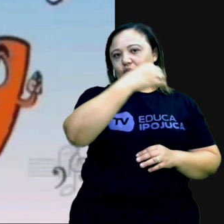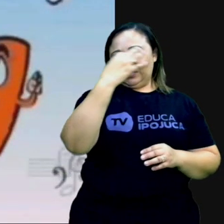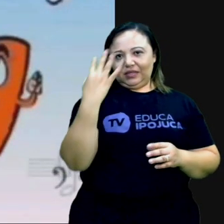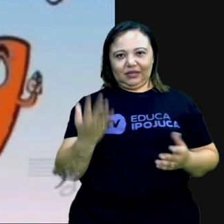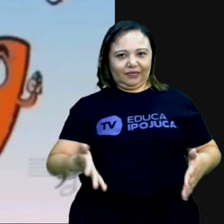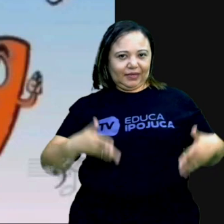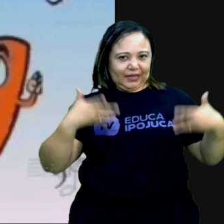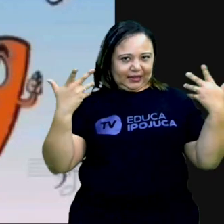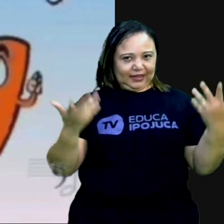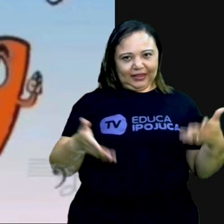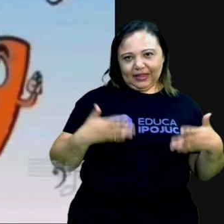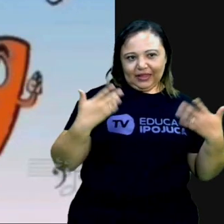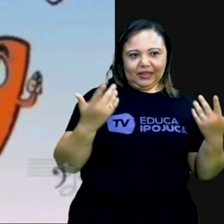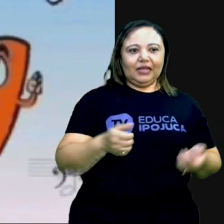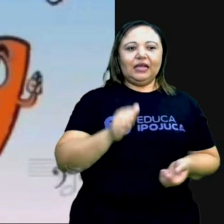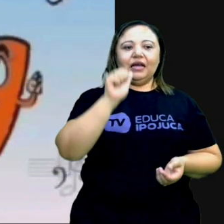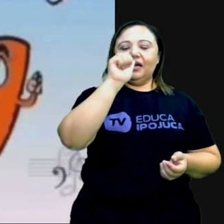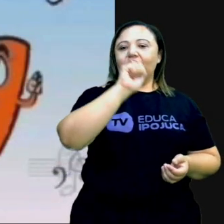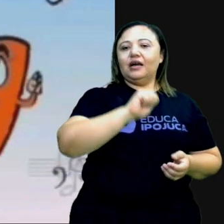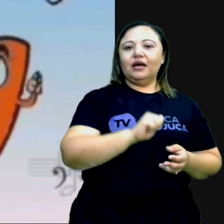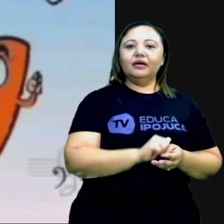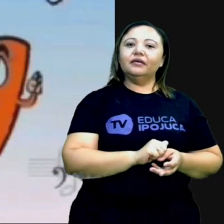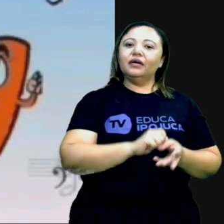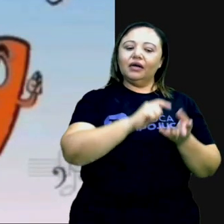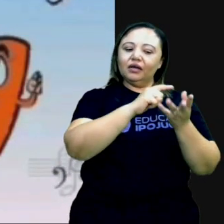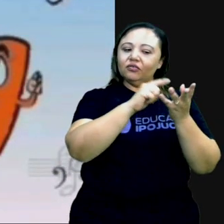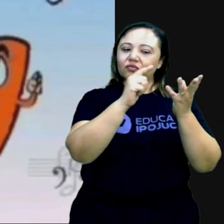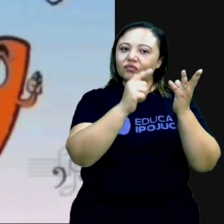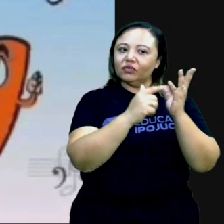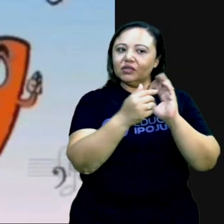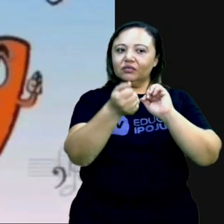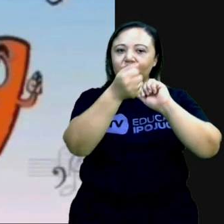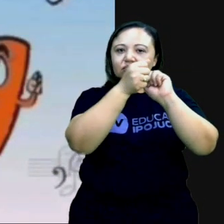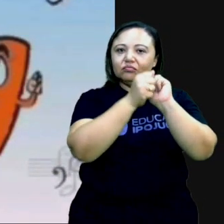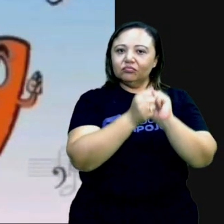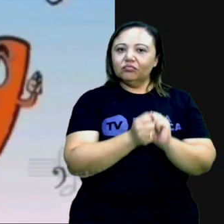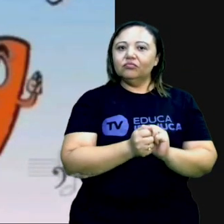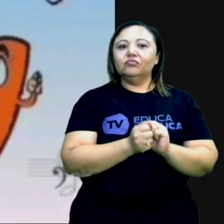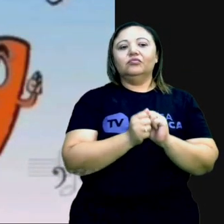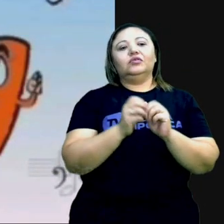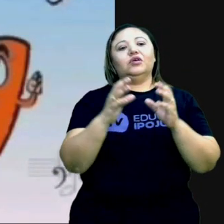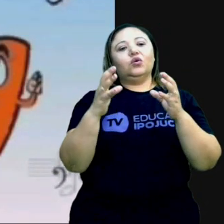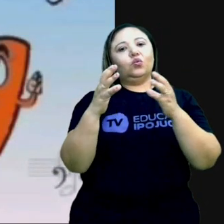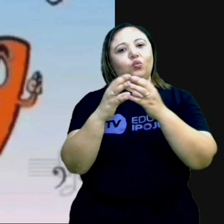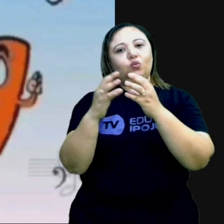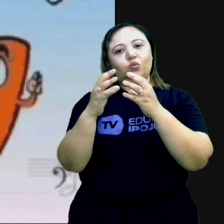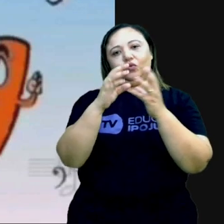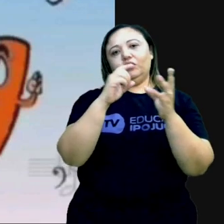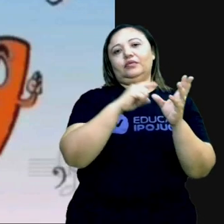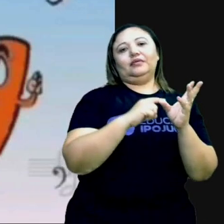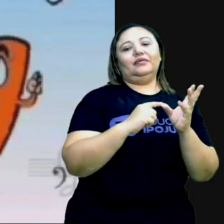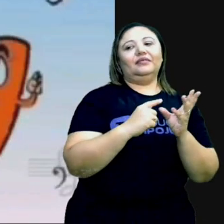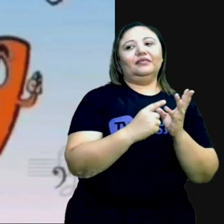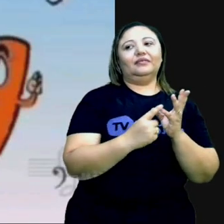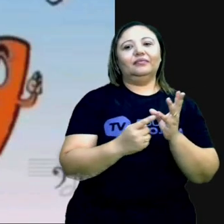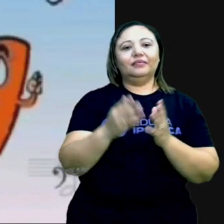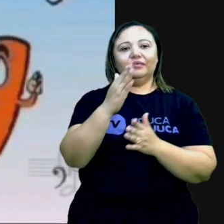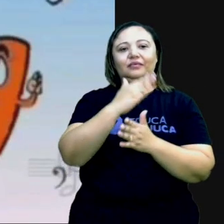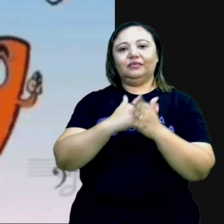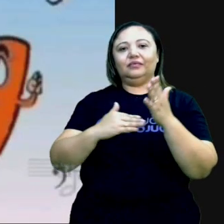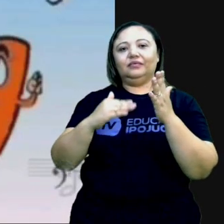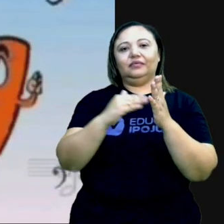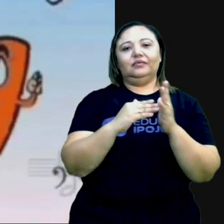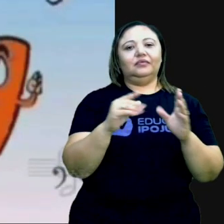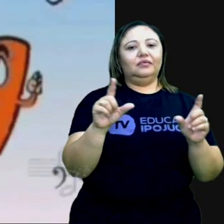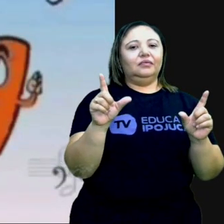felicidade! O A, E, I, O, U agora juntinhos formam um grupo das vogais, que estão em todas